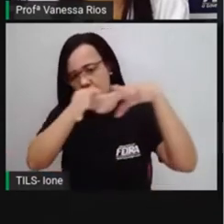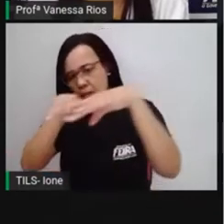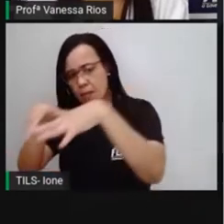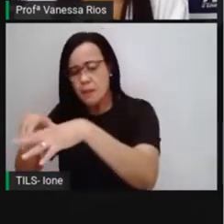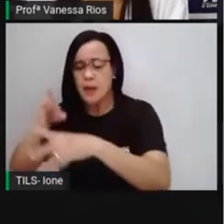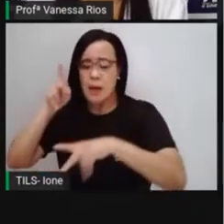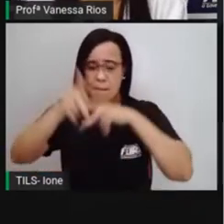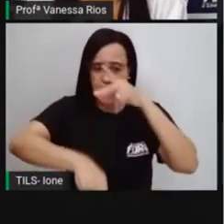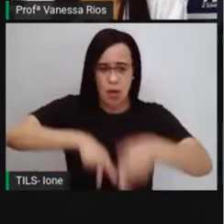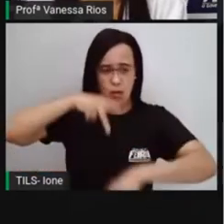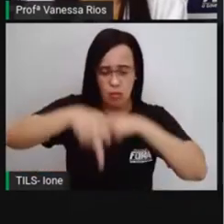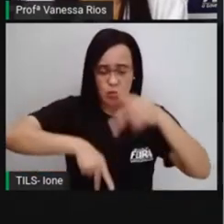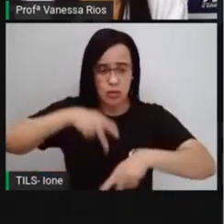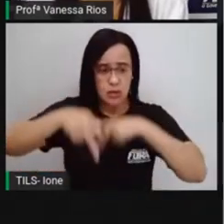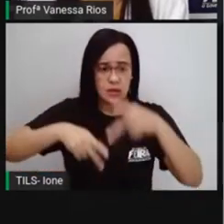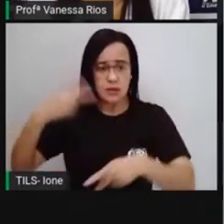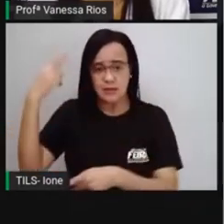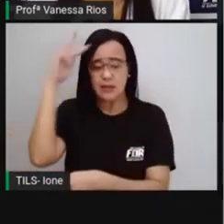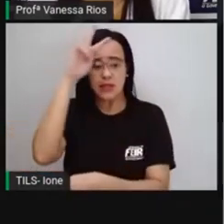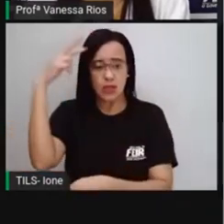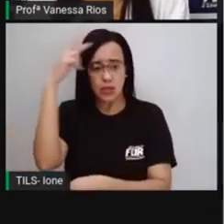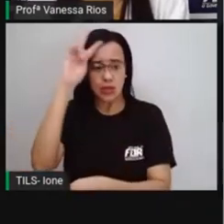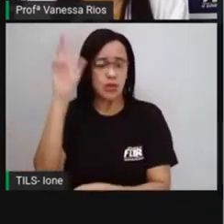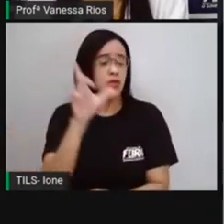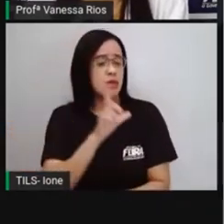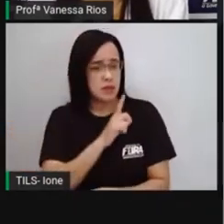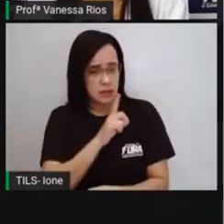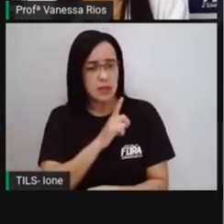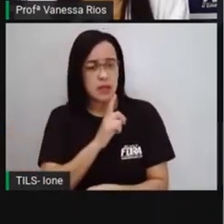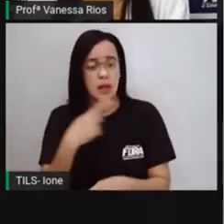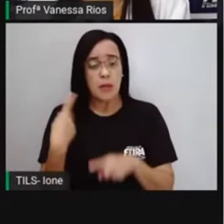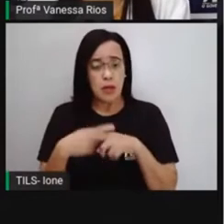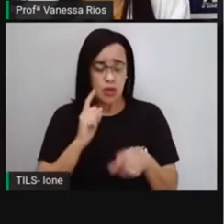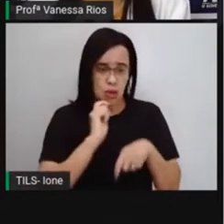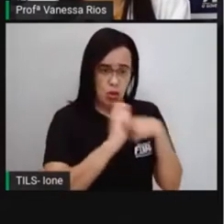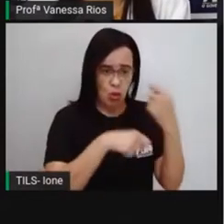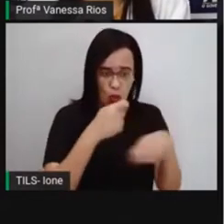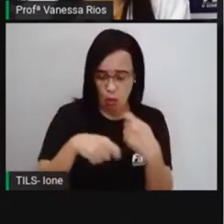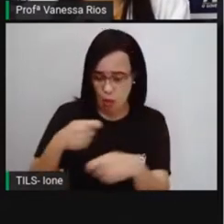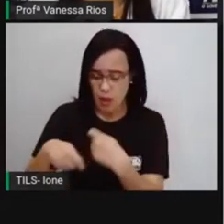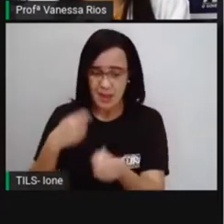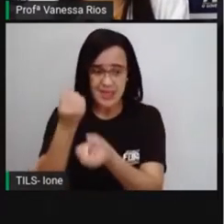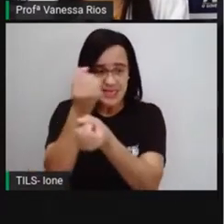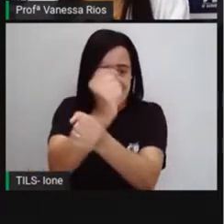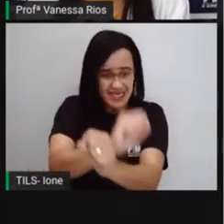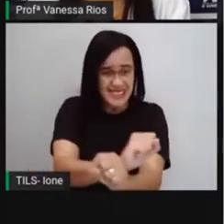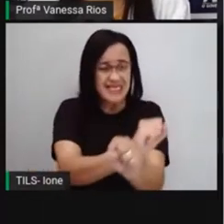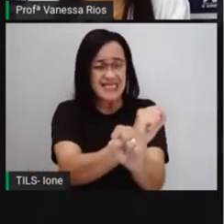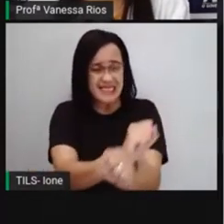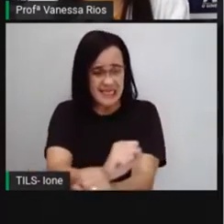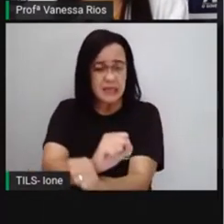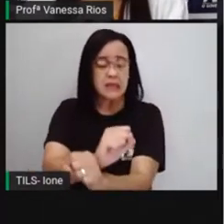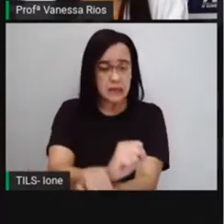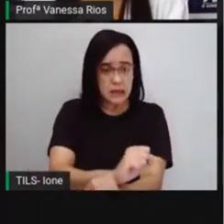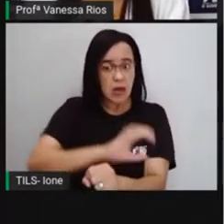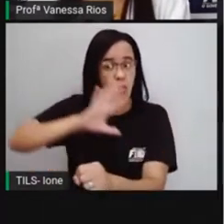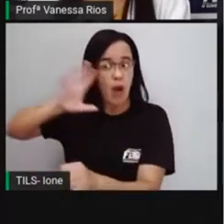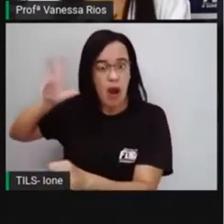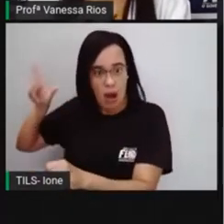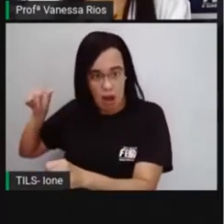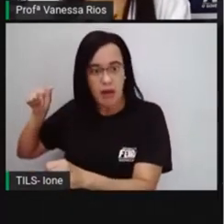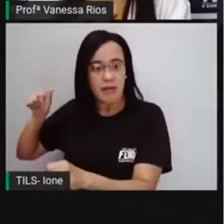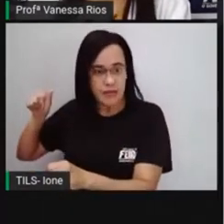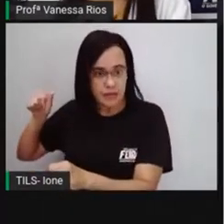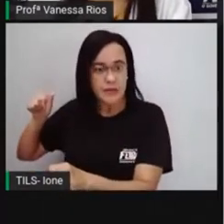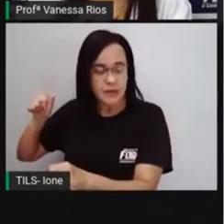povos da história. Quando a gente fala em comércio de escravos já praticado na África, gente tem que entender que até então